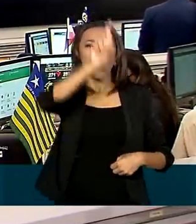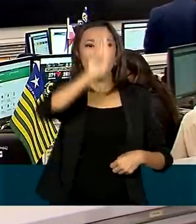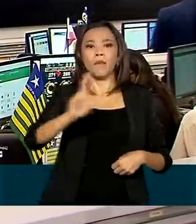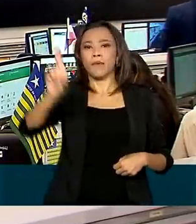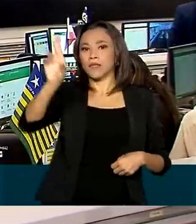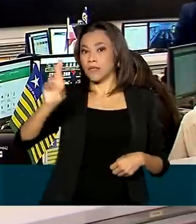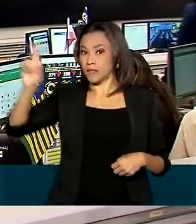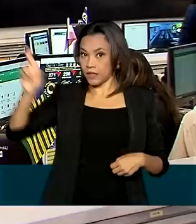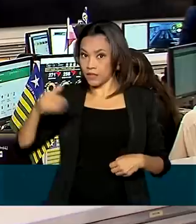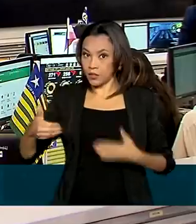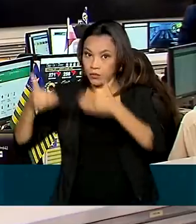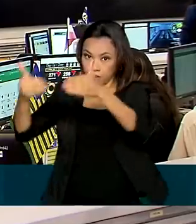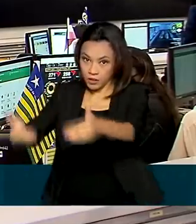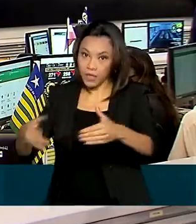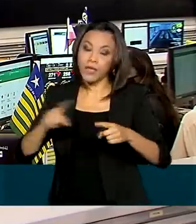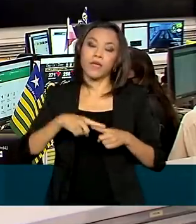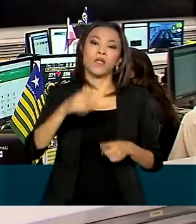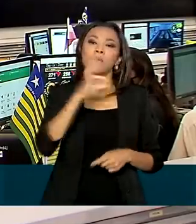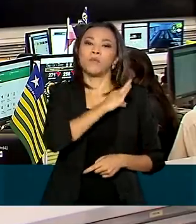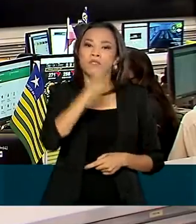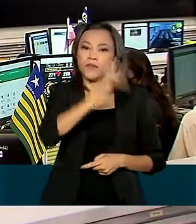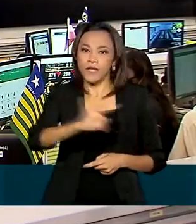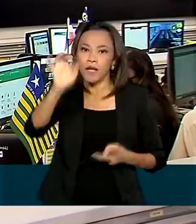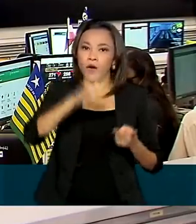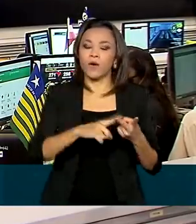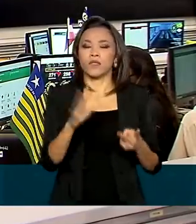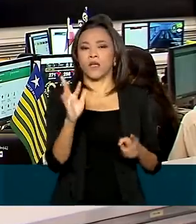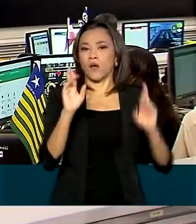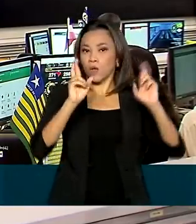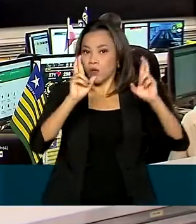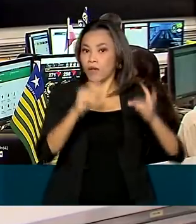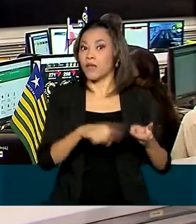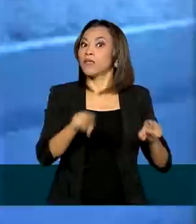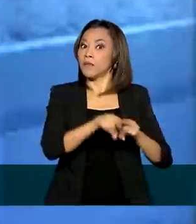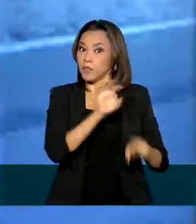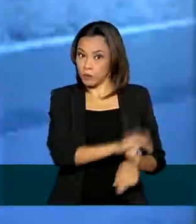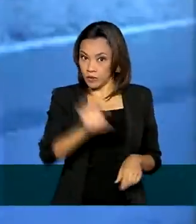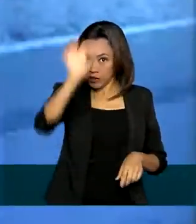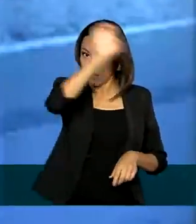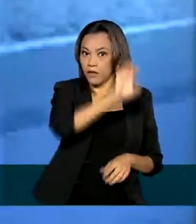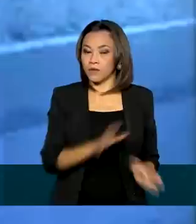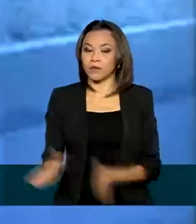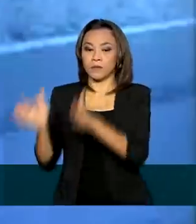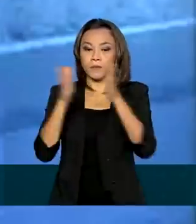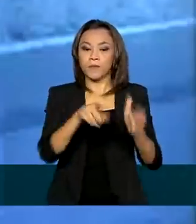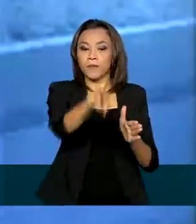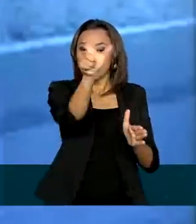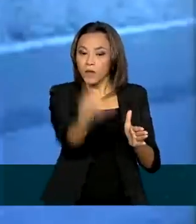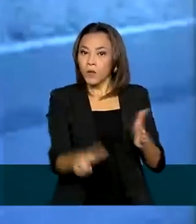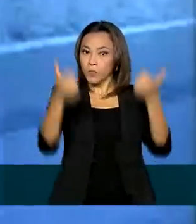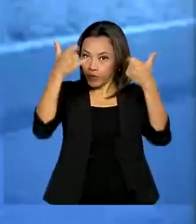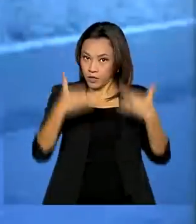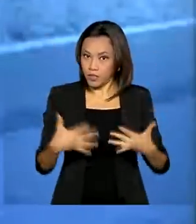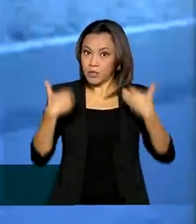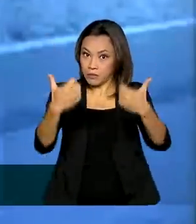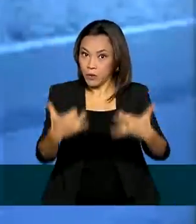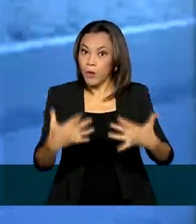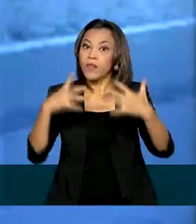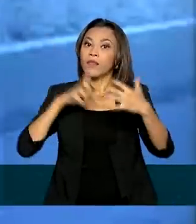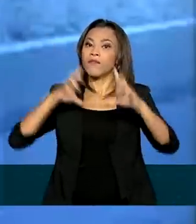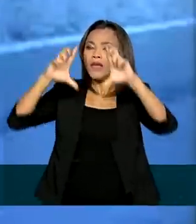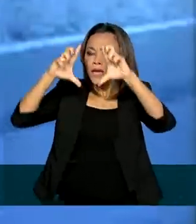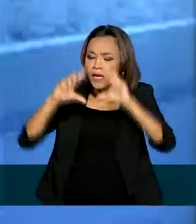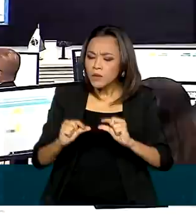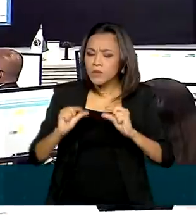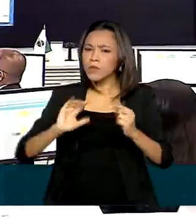dos ministérios da Polícia Federal, Polícia Rodoviária Federal e dos Estados. O ministro afirmou que houve redução em alguns